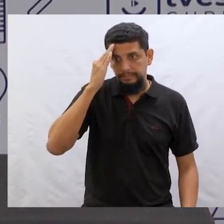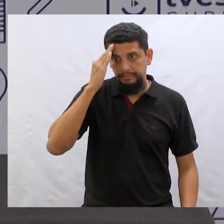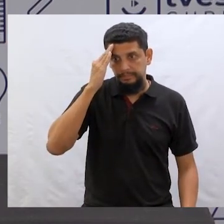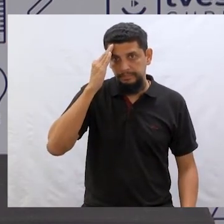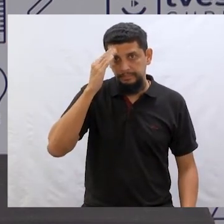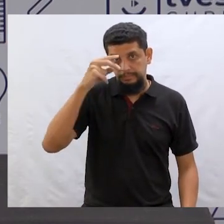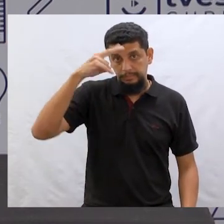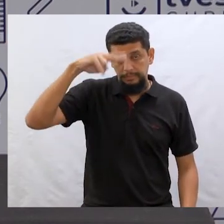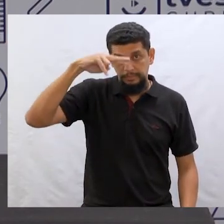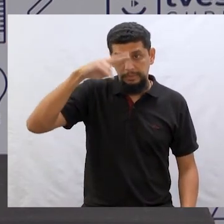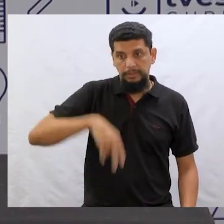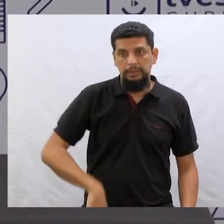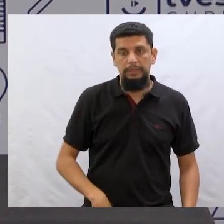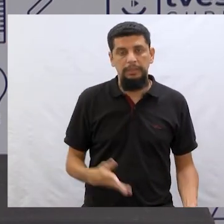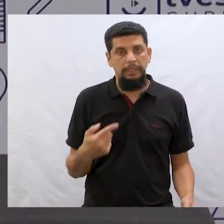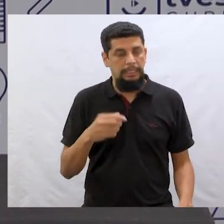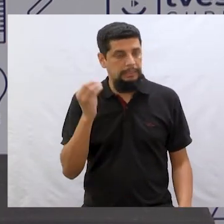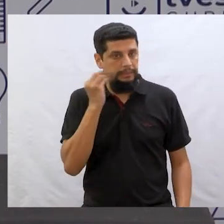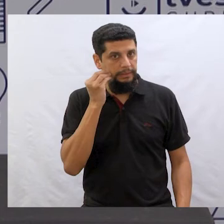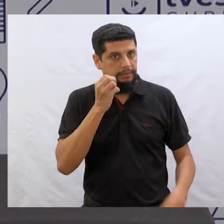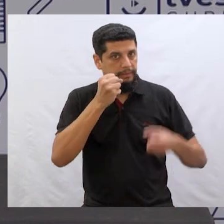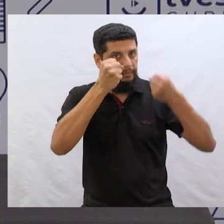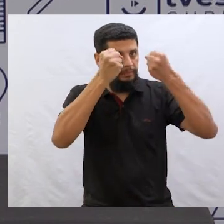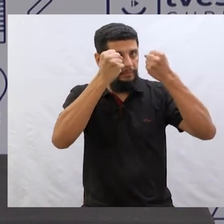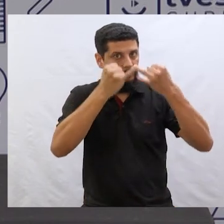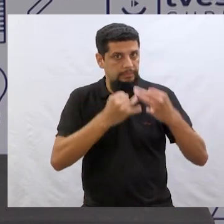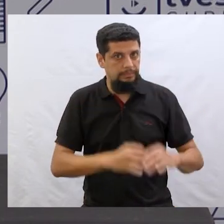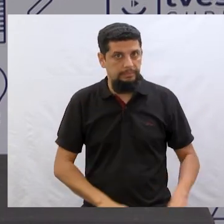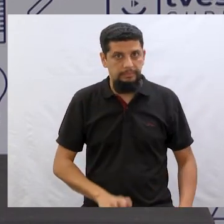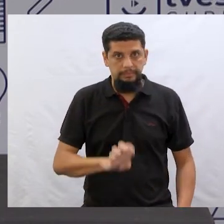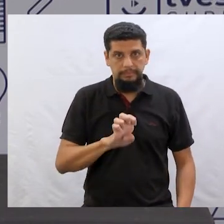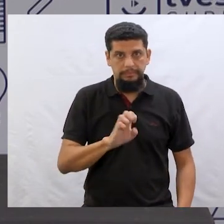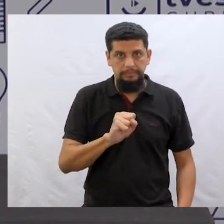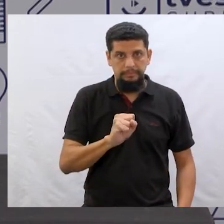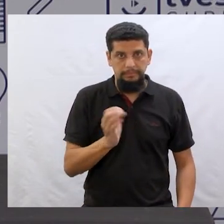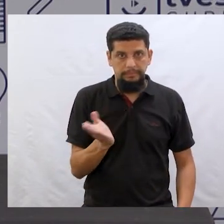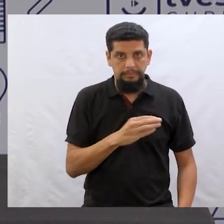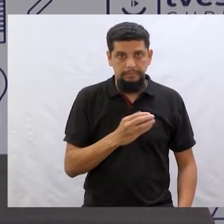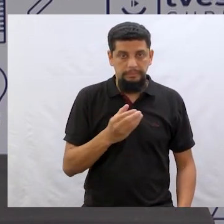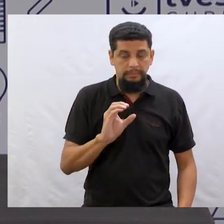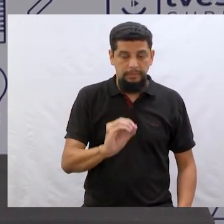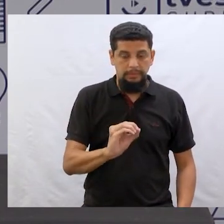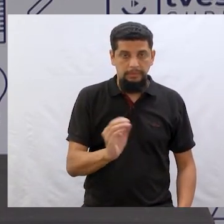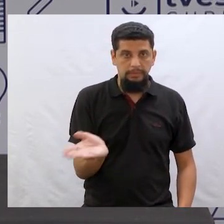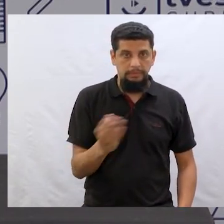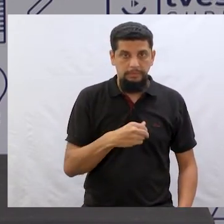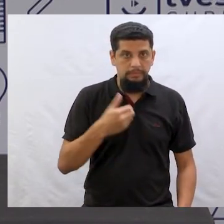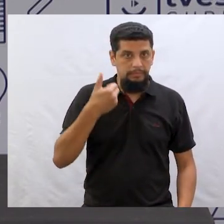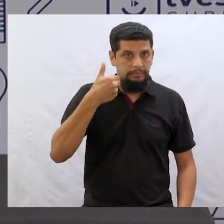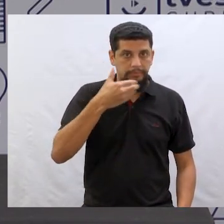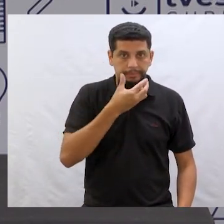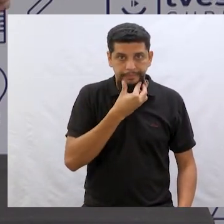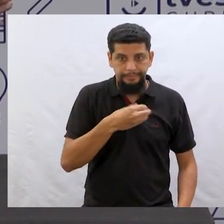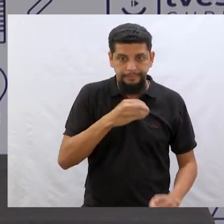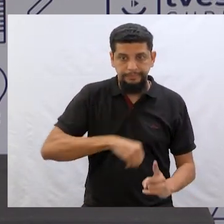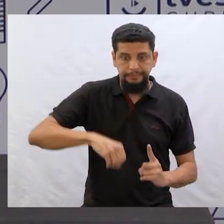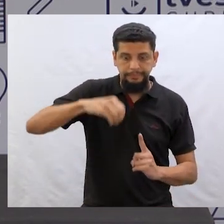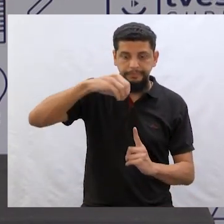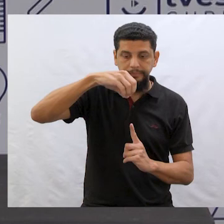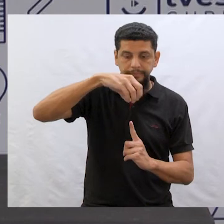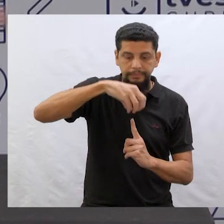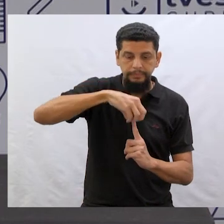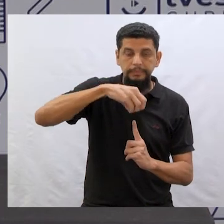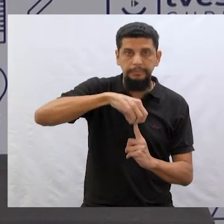entendido agora essa história. Então, ele tentou explicar isso aí. És o rei. E daí ele foi falar a história de primeira